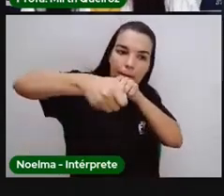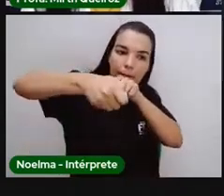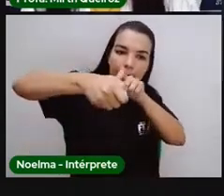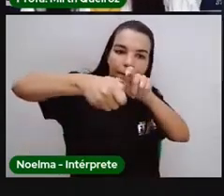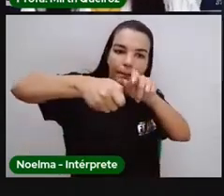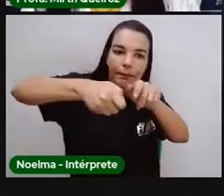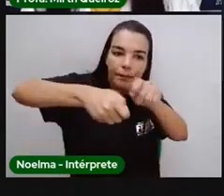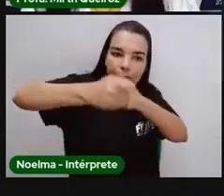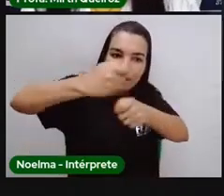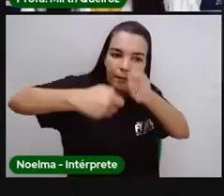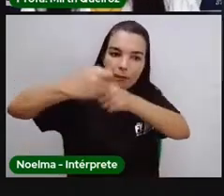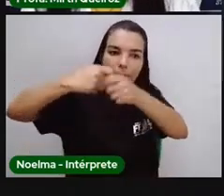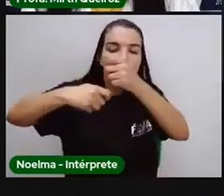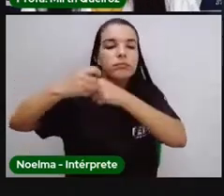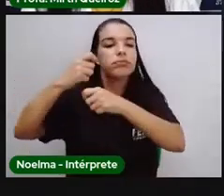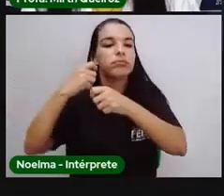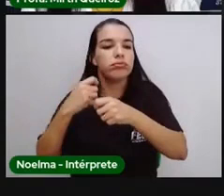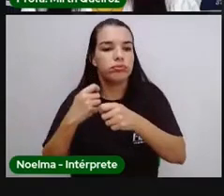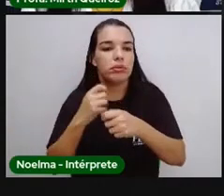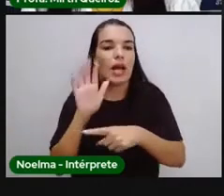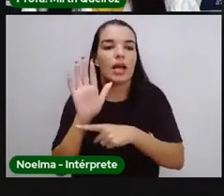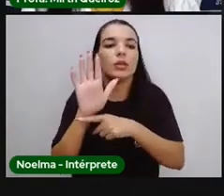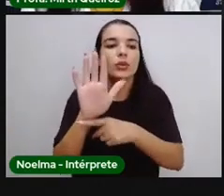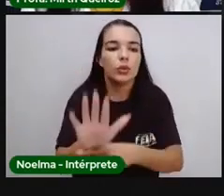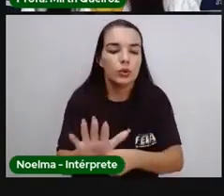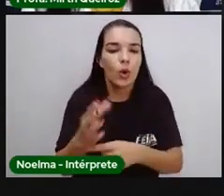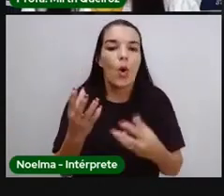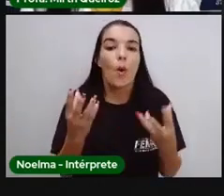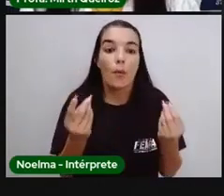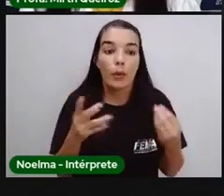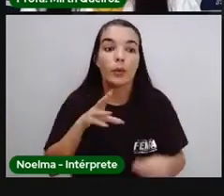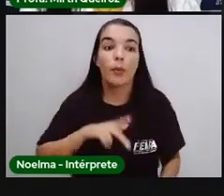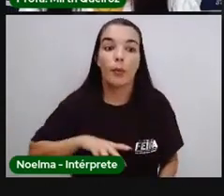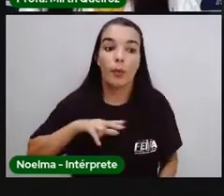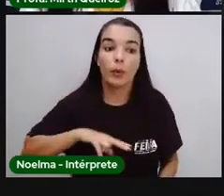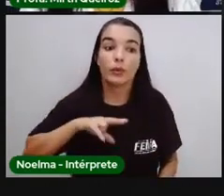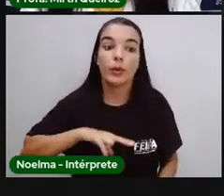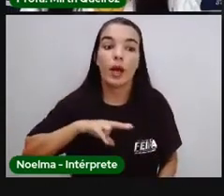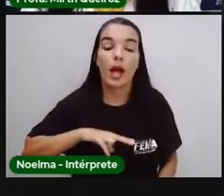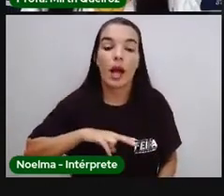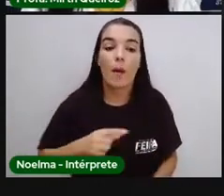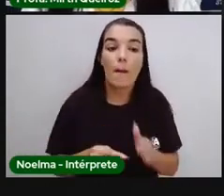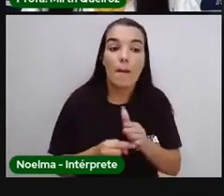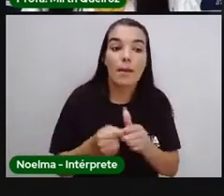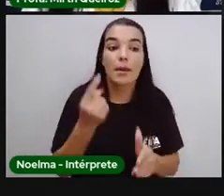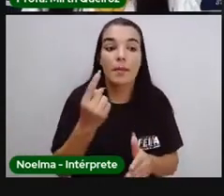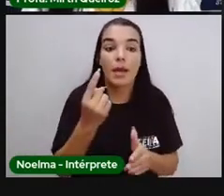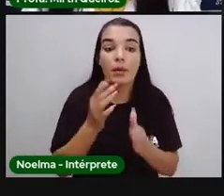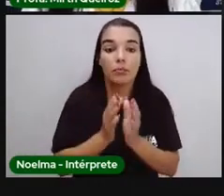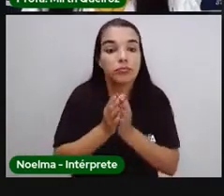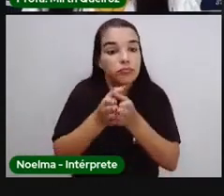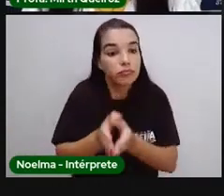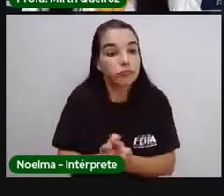faziam naquela época. Ajudou muito Portugal a ser o primeiro a fazer esse tipo.